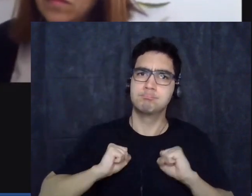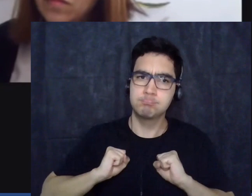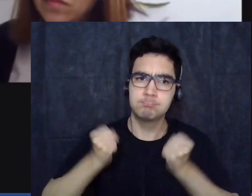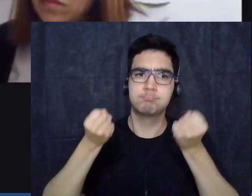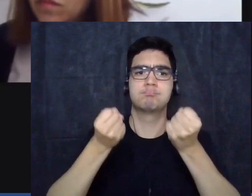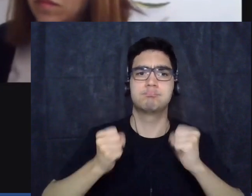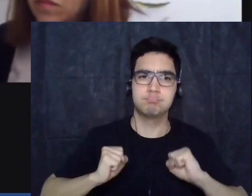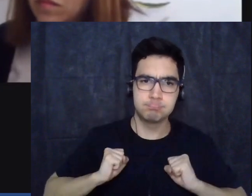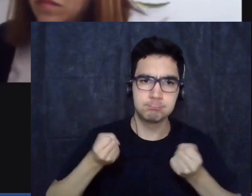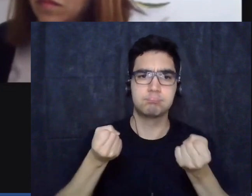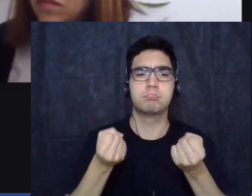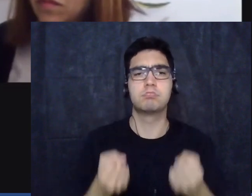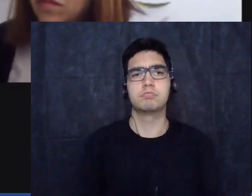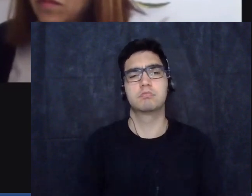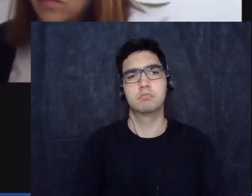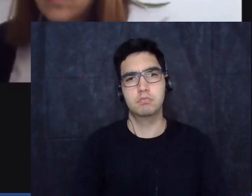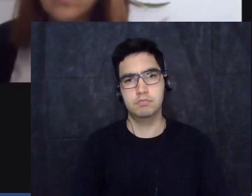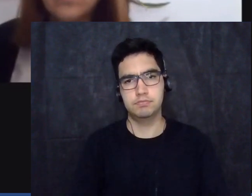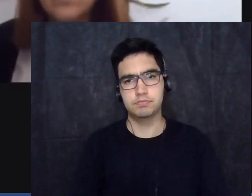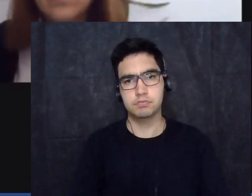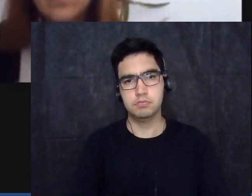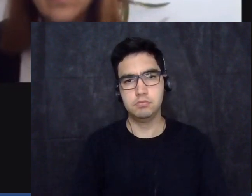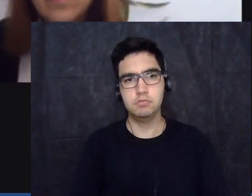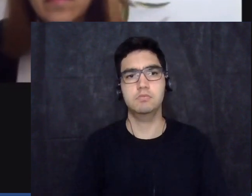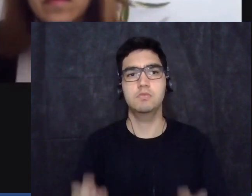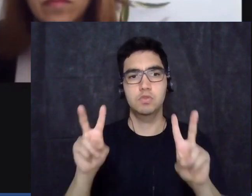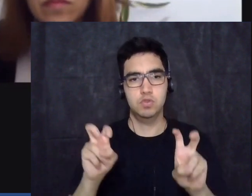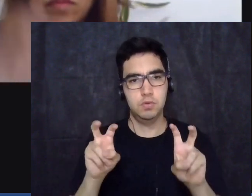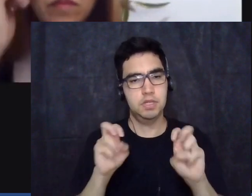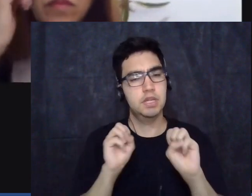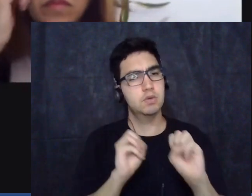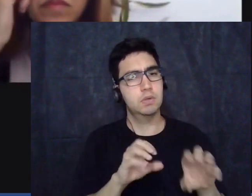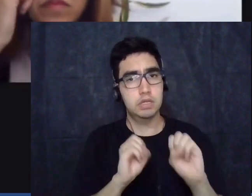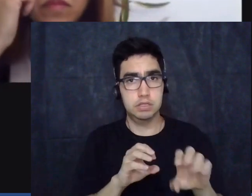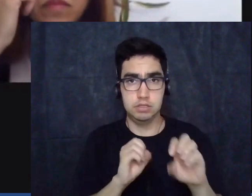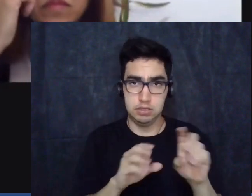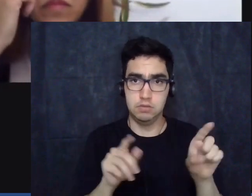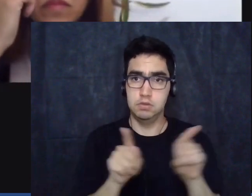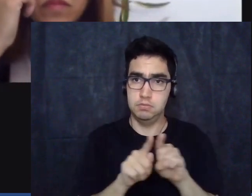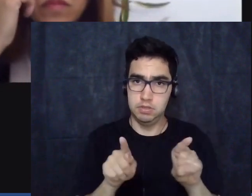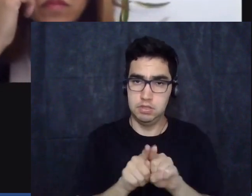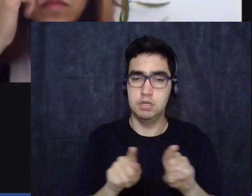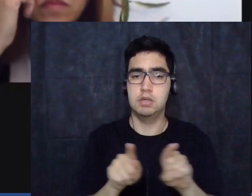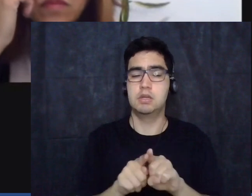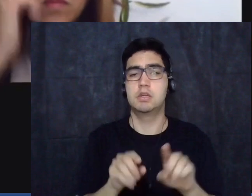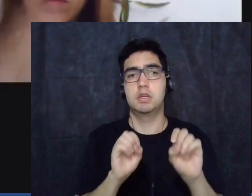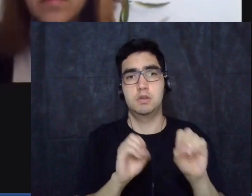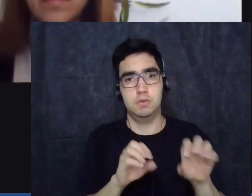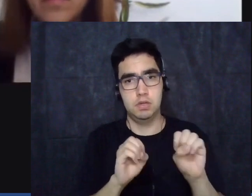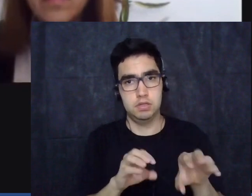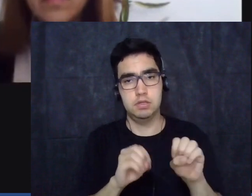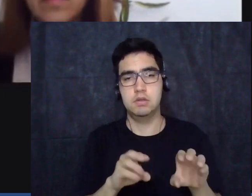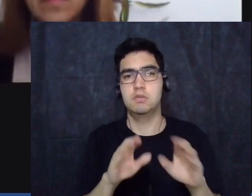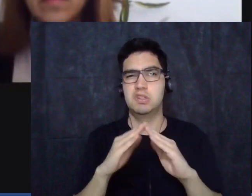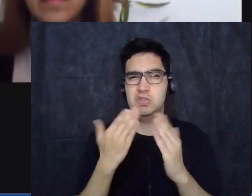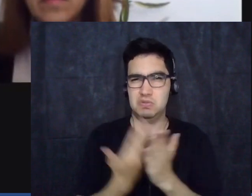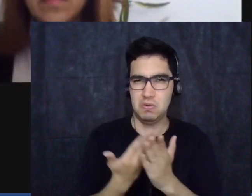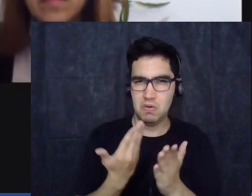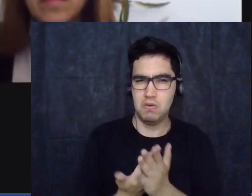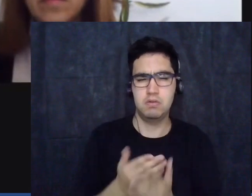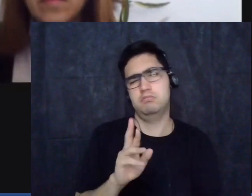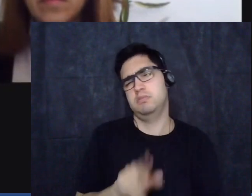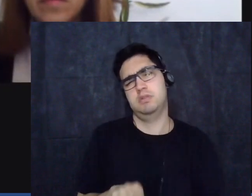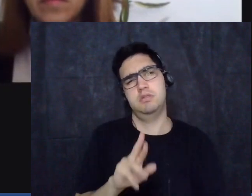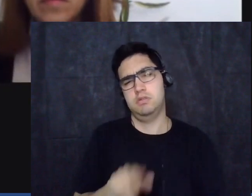inclusive do aspecto da educação também e a educação não só na escola a